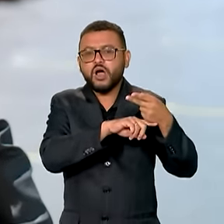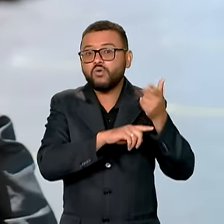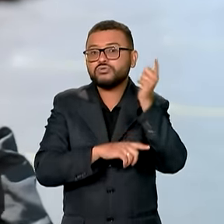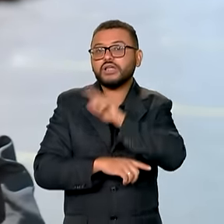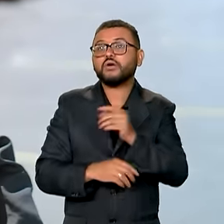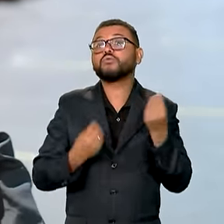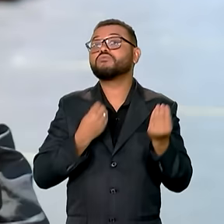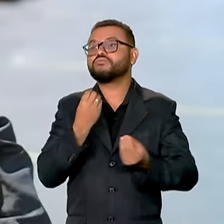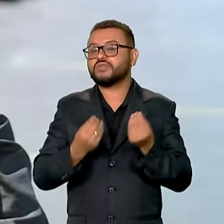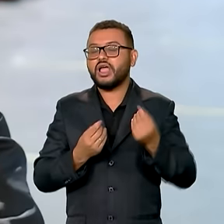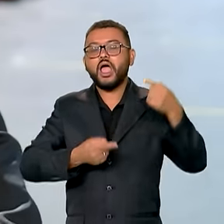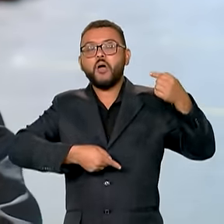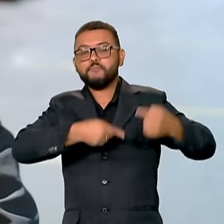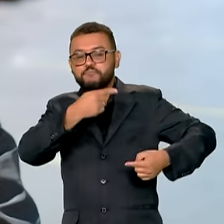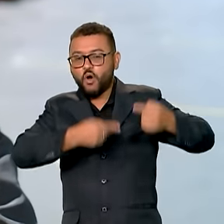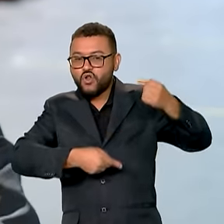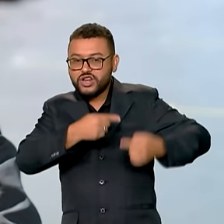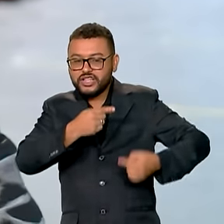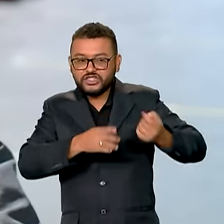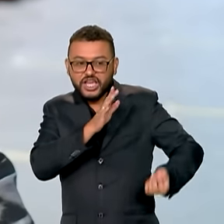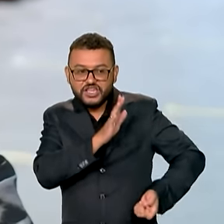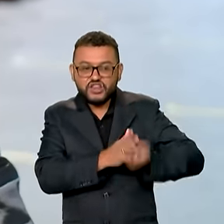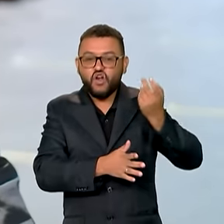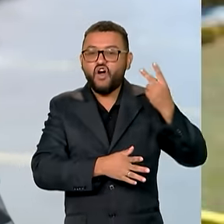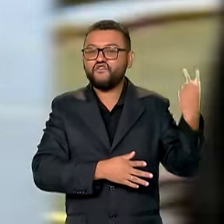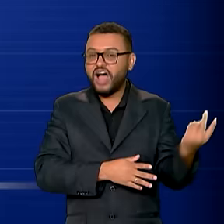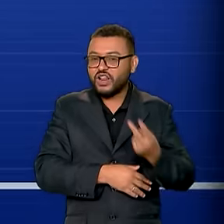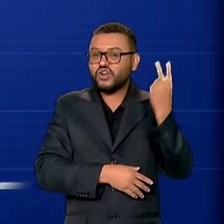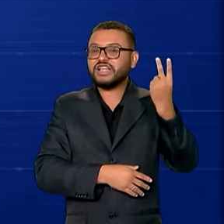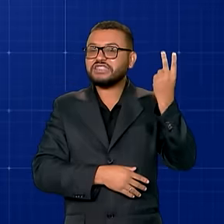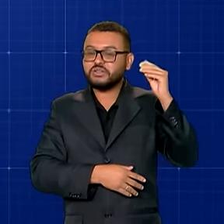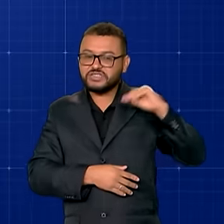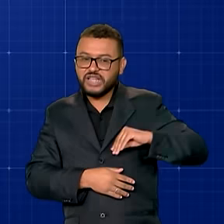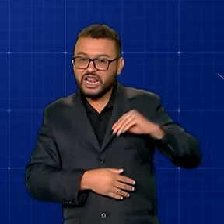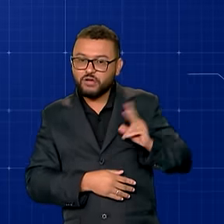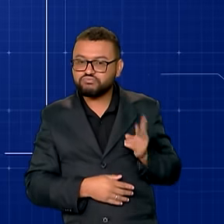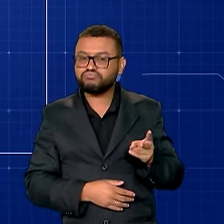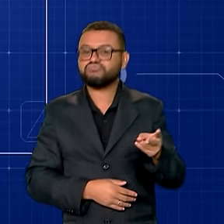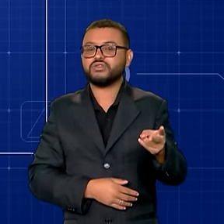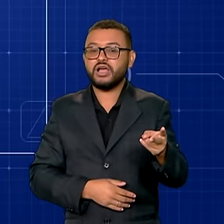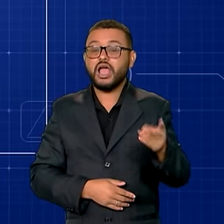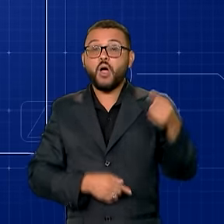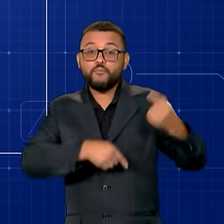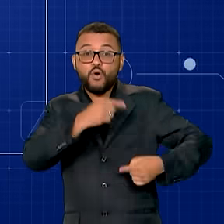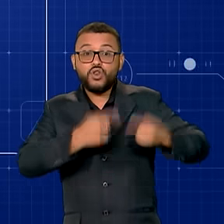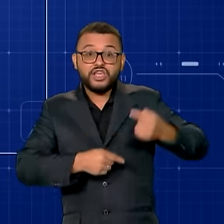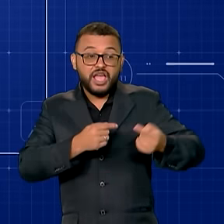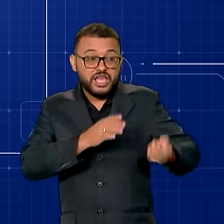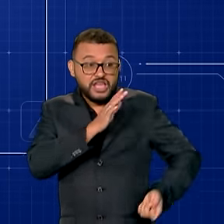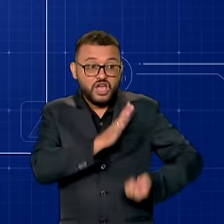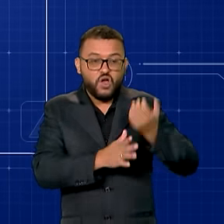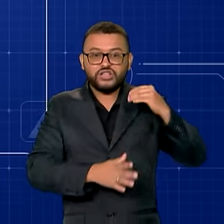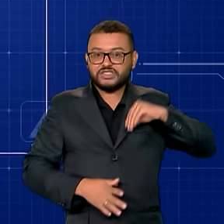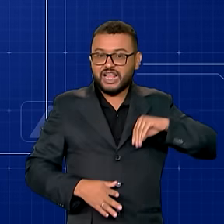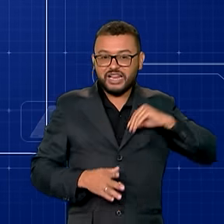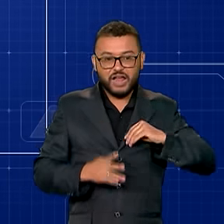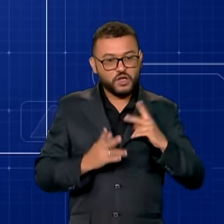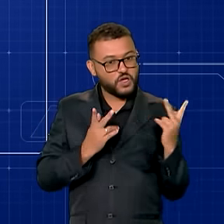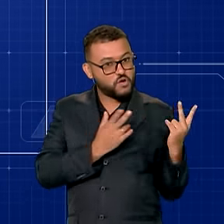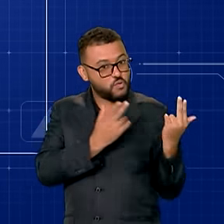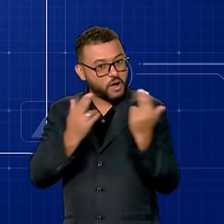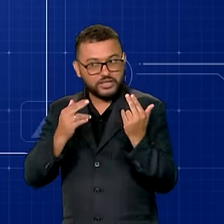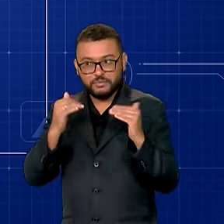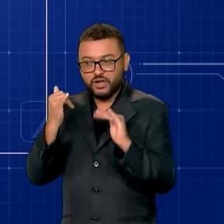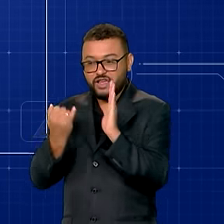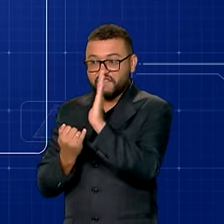Ué, a política de valorização permanente do salário mínimo. Segundo a política, o salário mínimo deve aumentar o mesmo que a